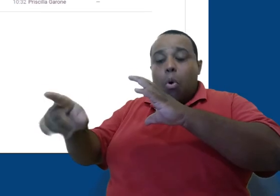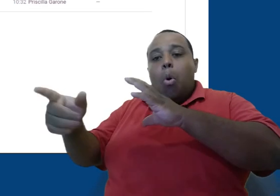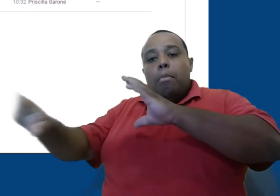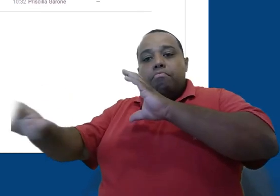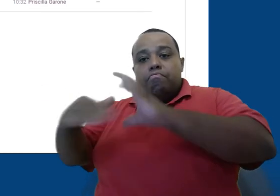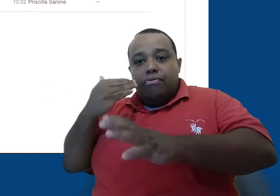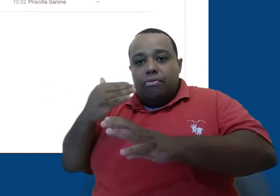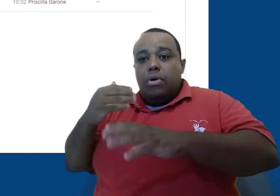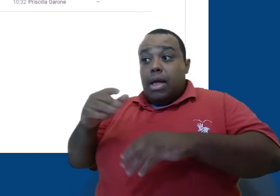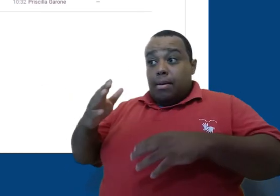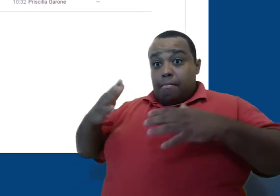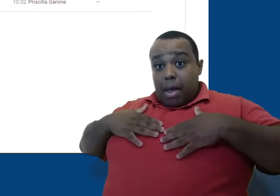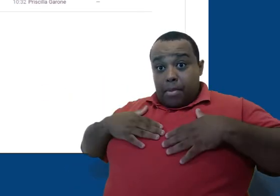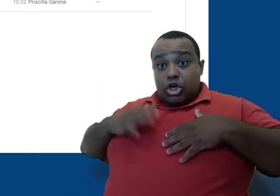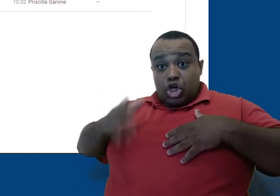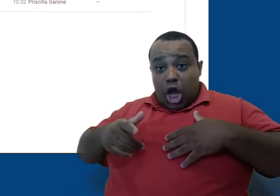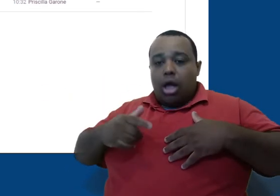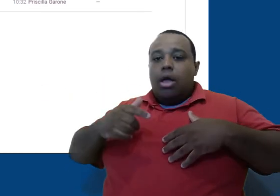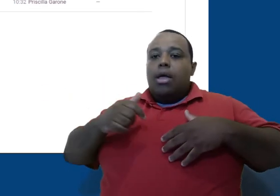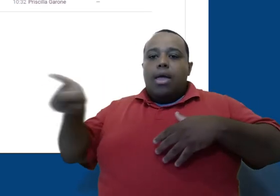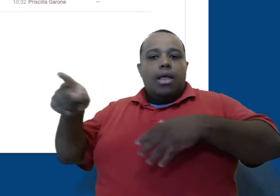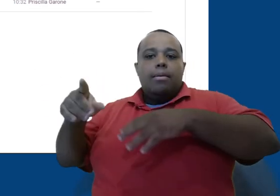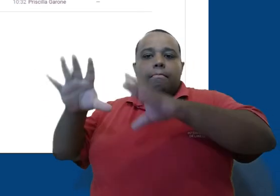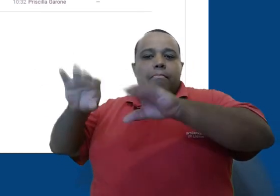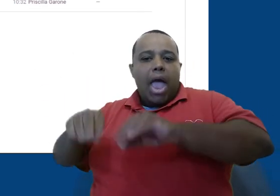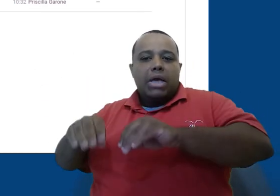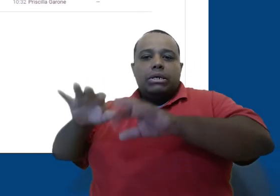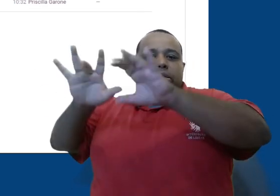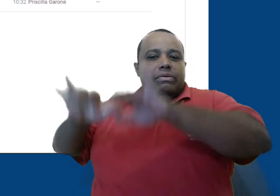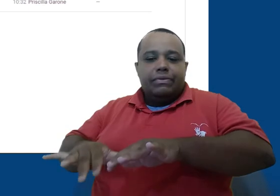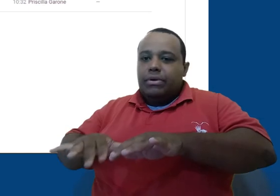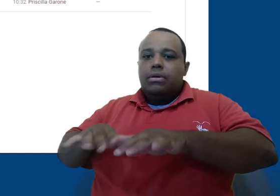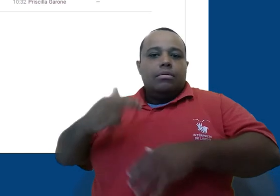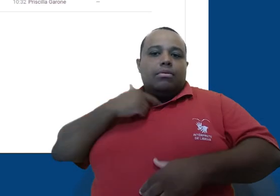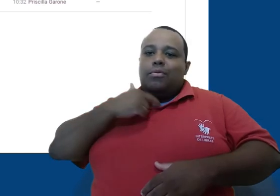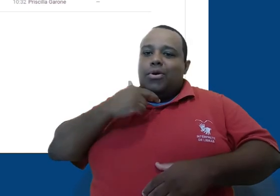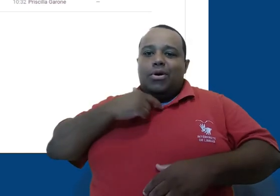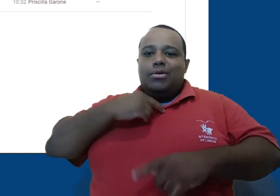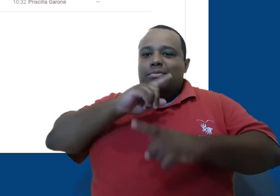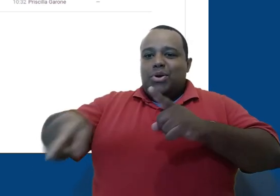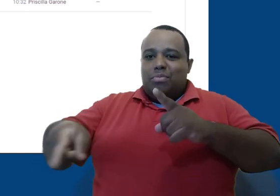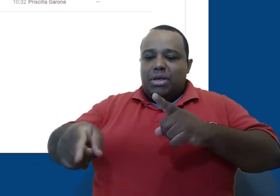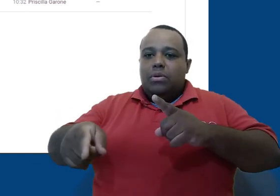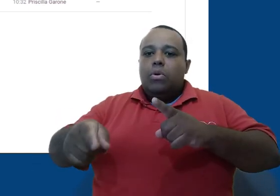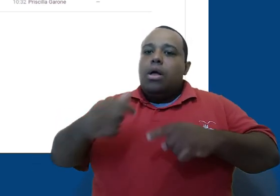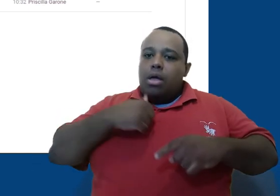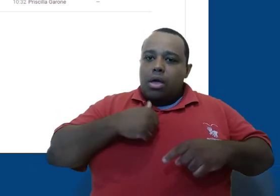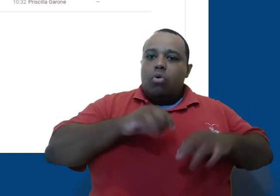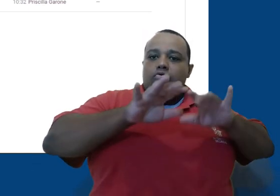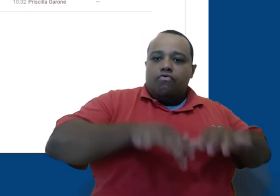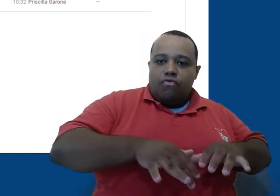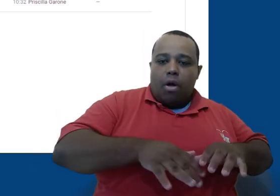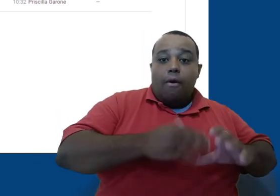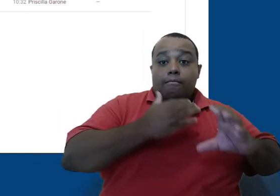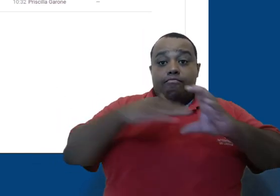Quer dizer que uma vez que um arquivo de atividade é enviado pelo aluno, ele não pode editar, a não ser que receba o arquivo de volta ou faça o